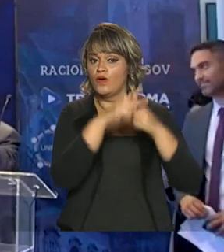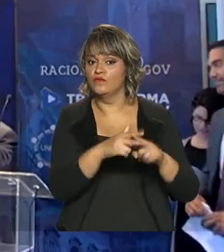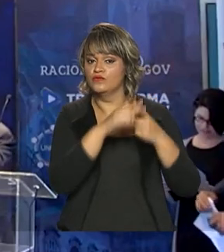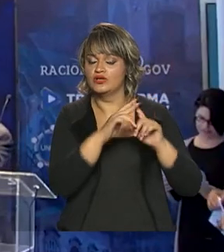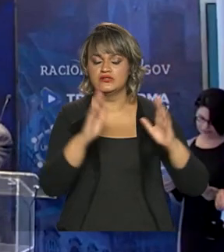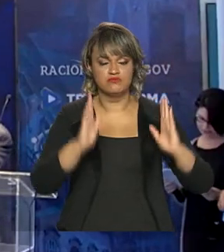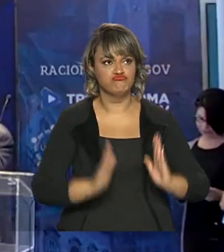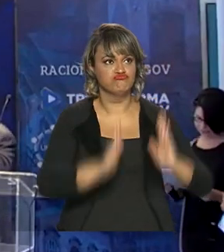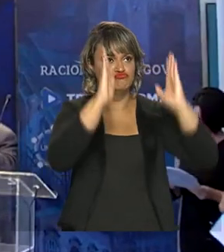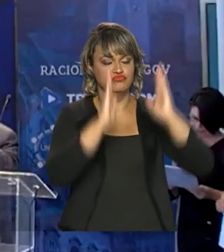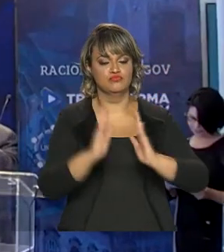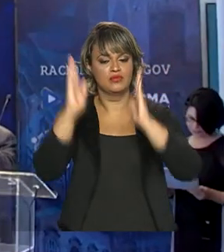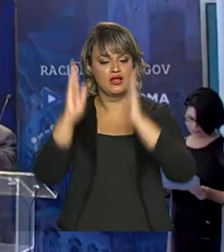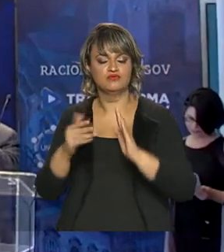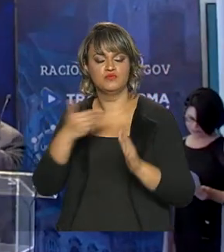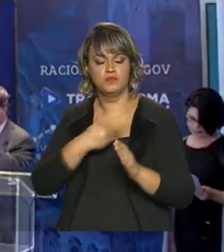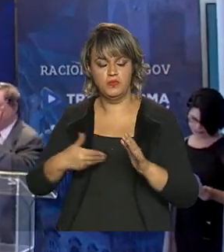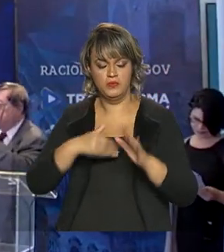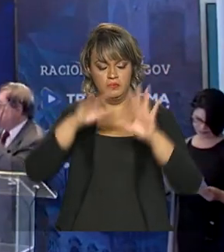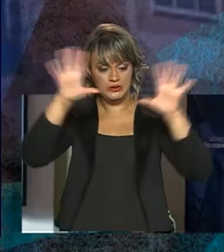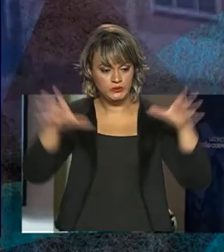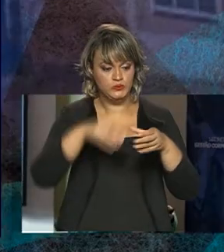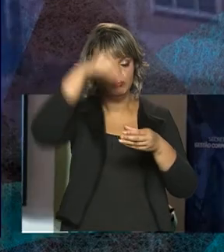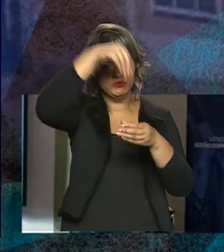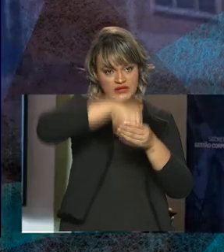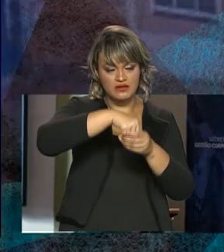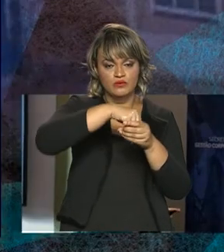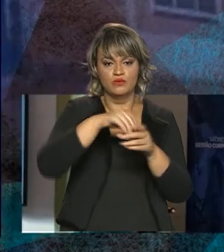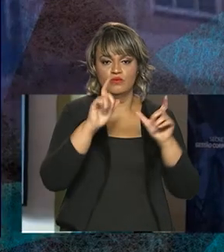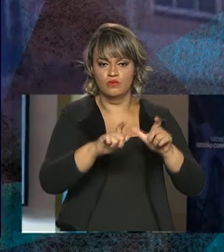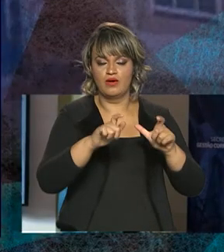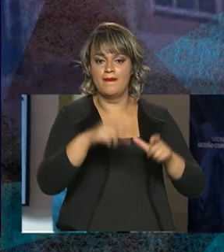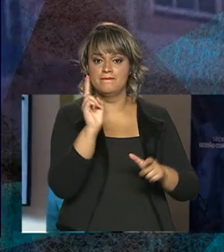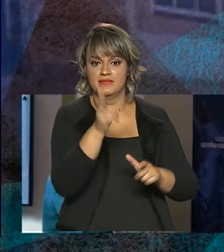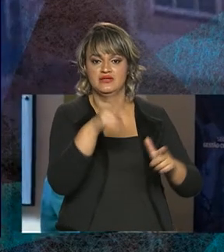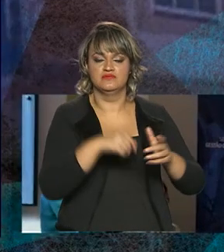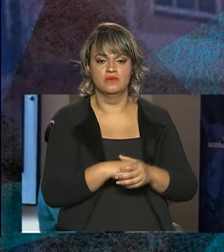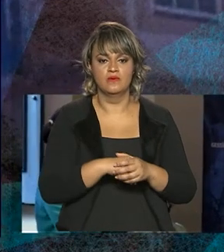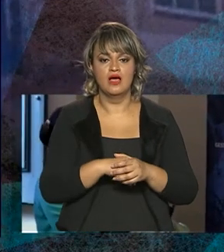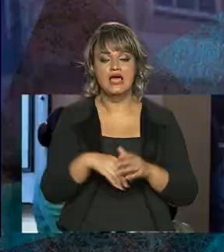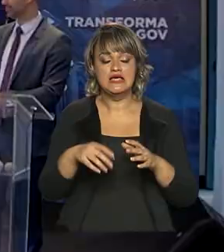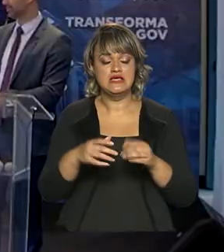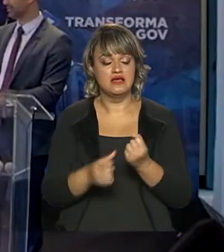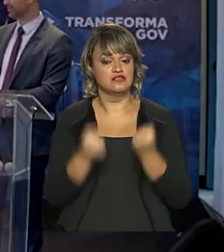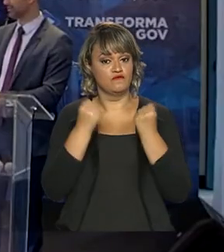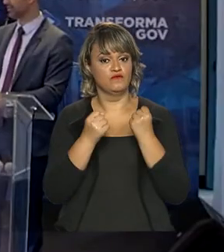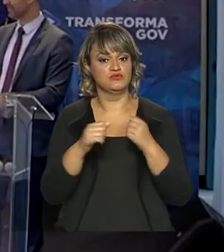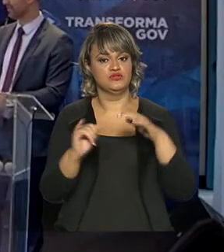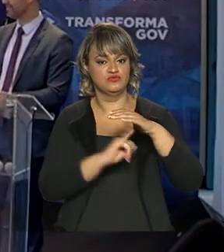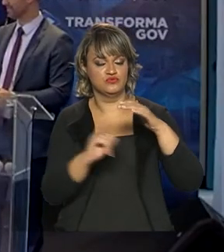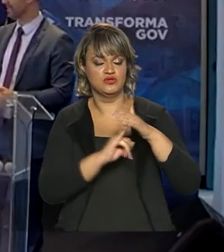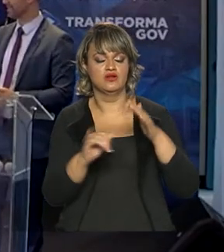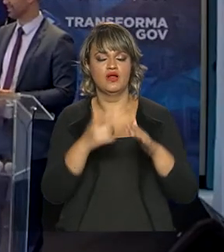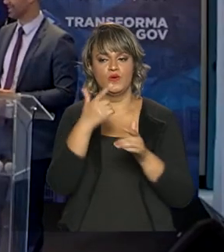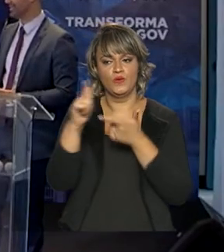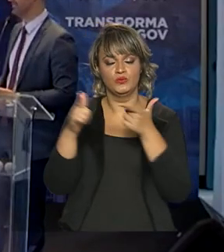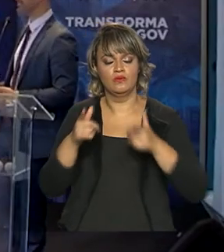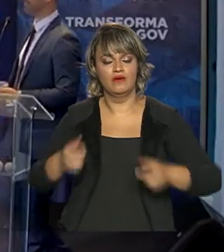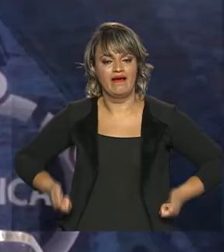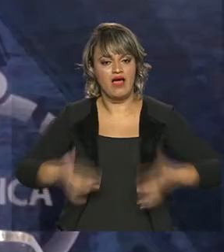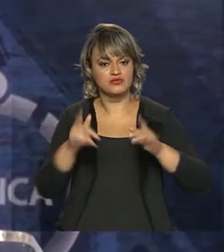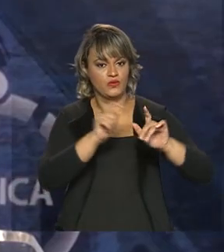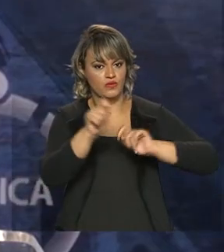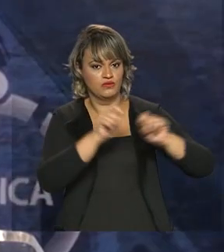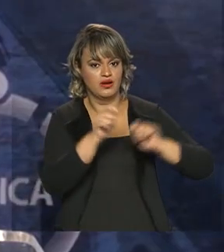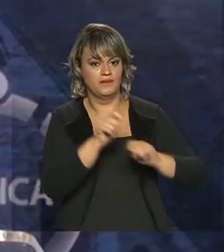dos prédios públicos com a unificação de órgãos no mesmo espaço, o fortalecimento institucional e a racionalização de custos.